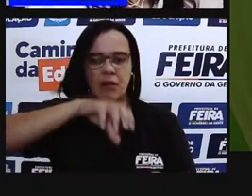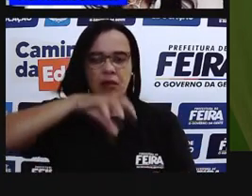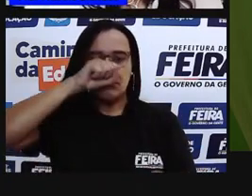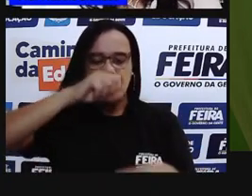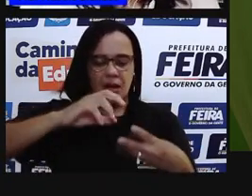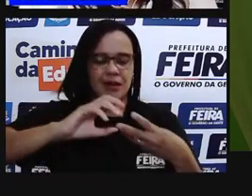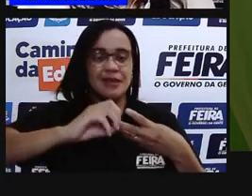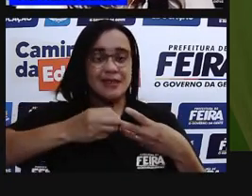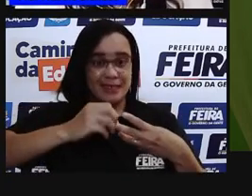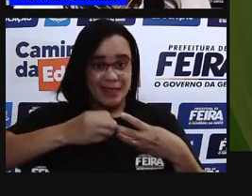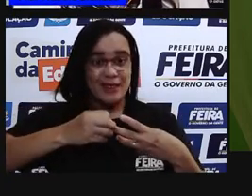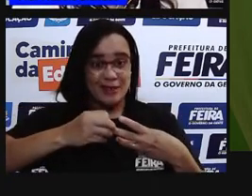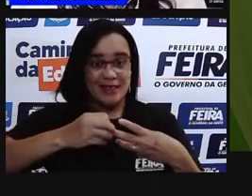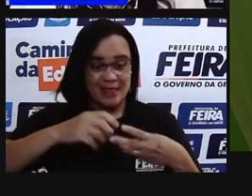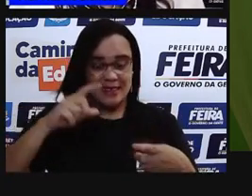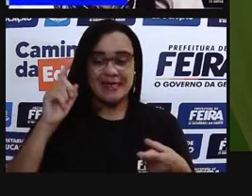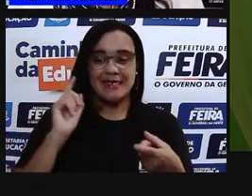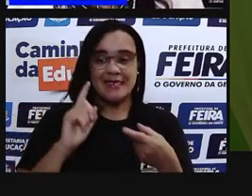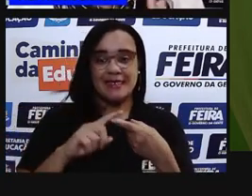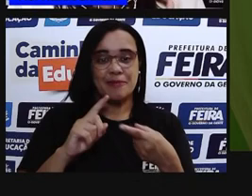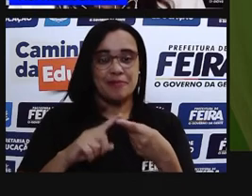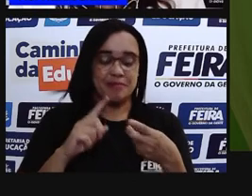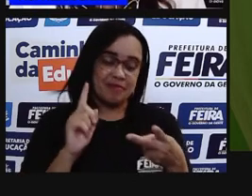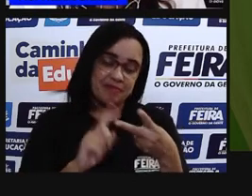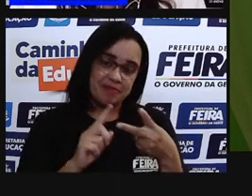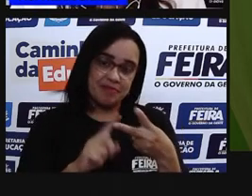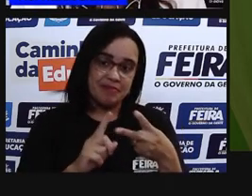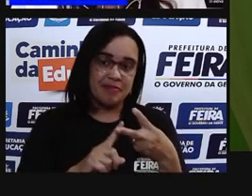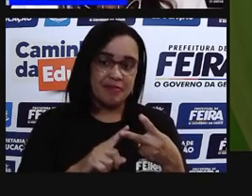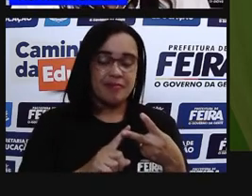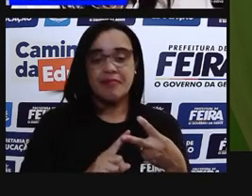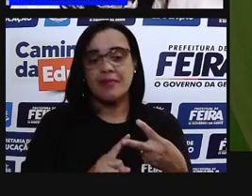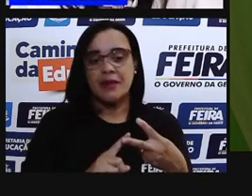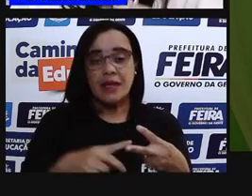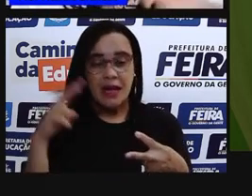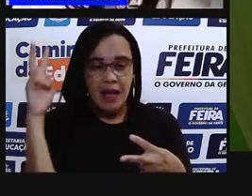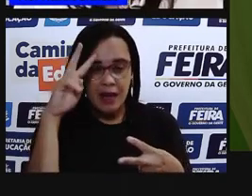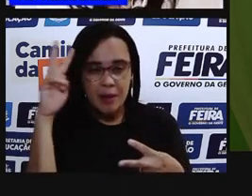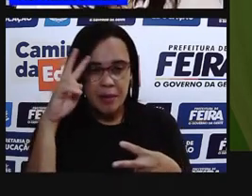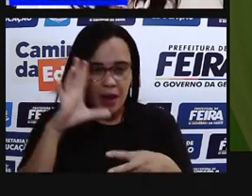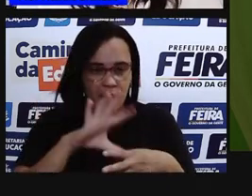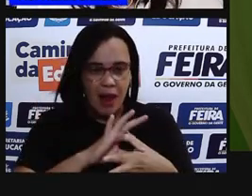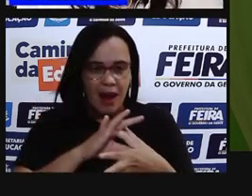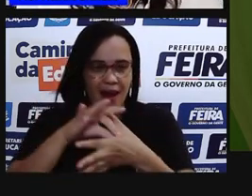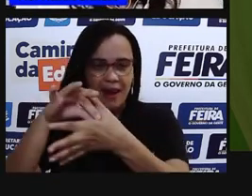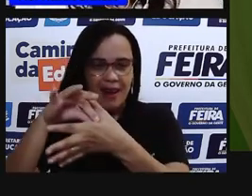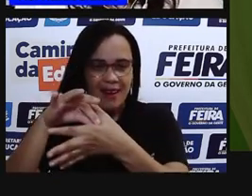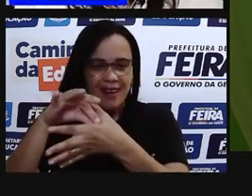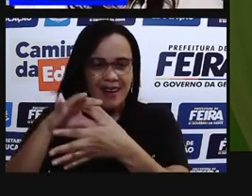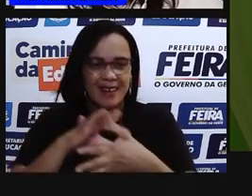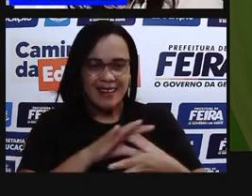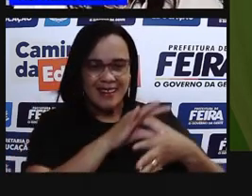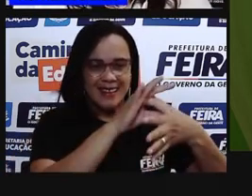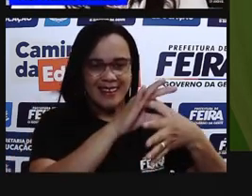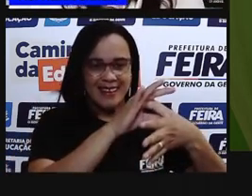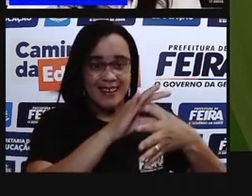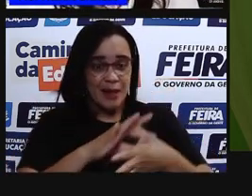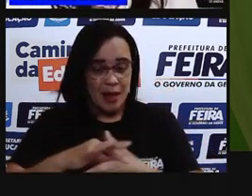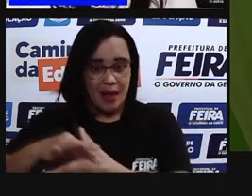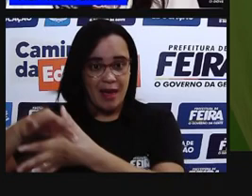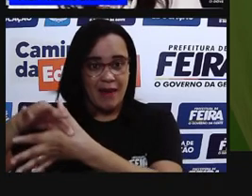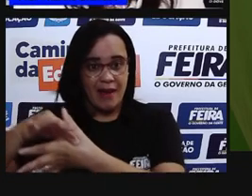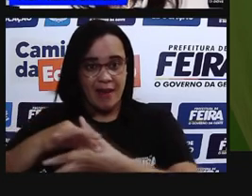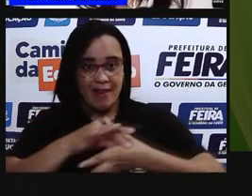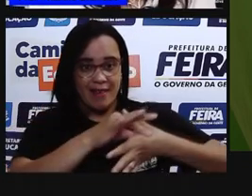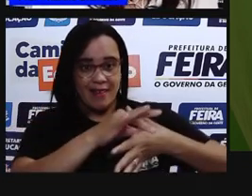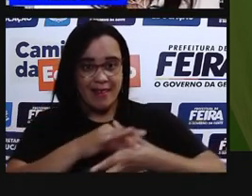Então, eu vou transportar. Mas eu vou transportar as substâncias aqui pra onde? Pra fora da célula. E aí,